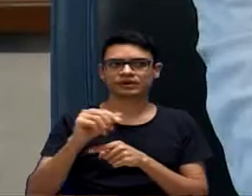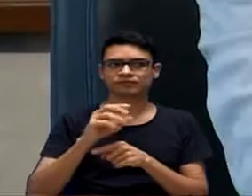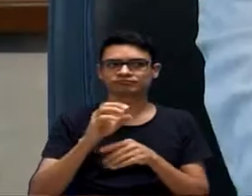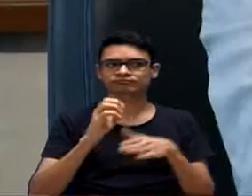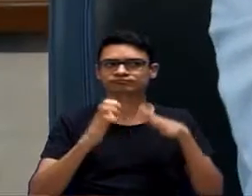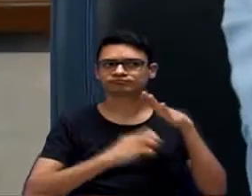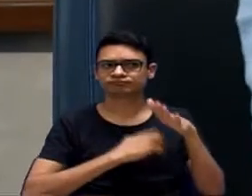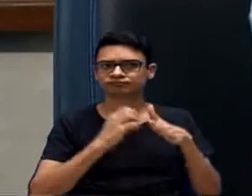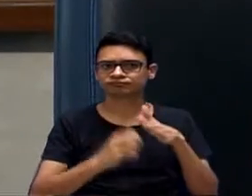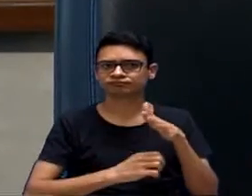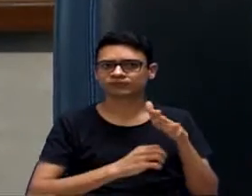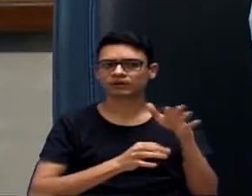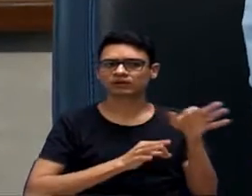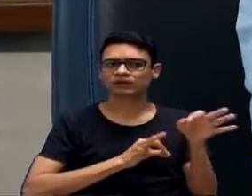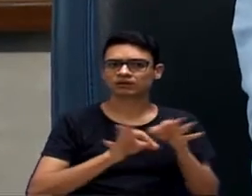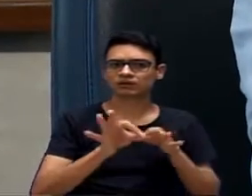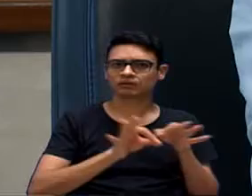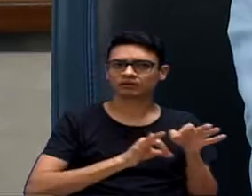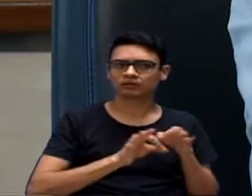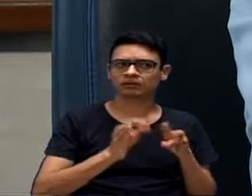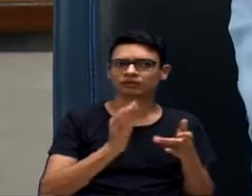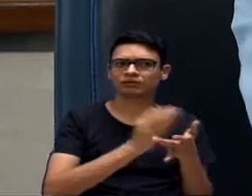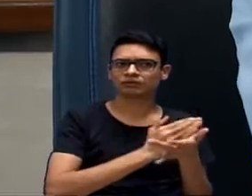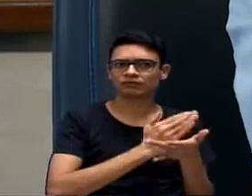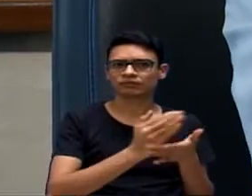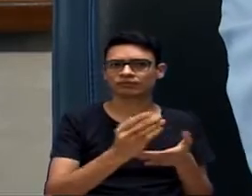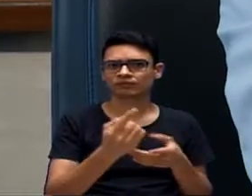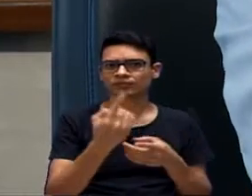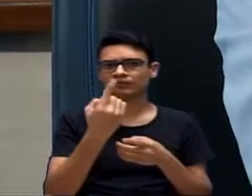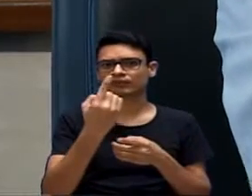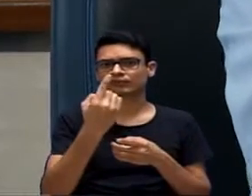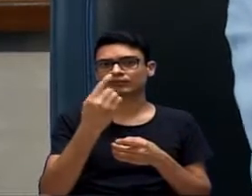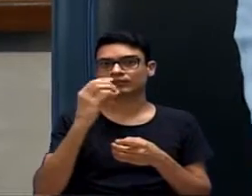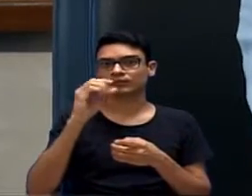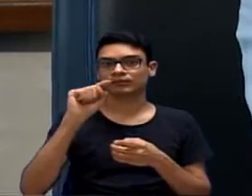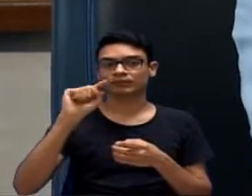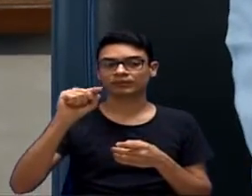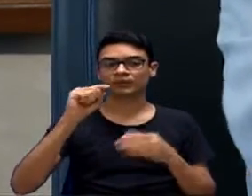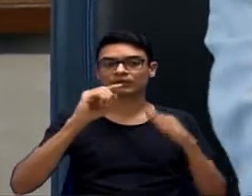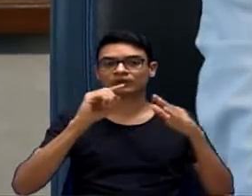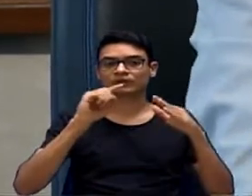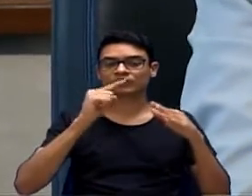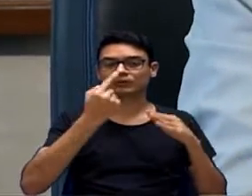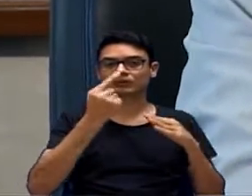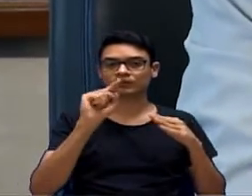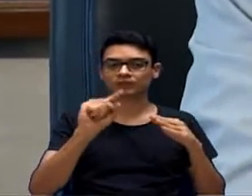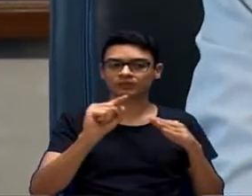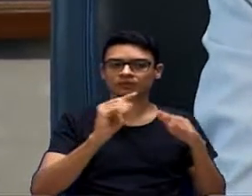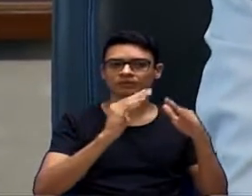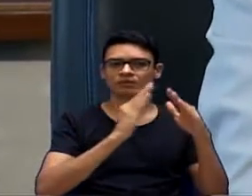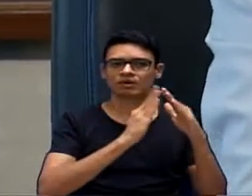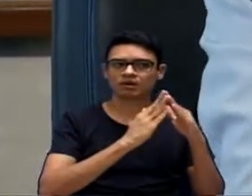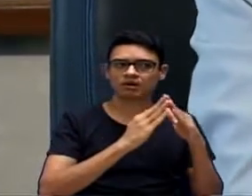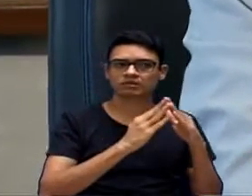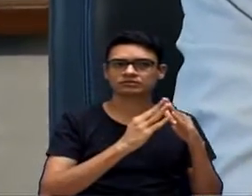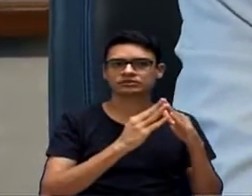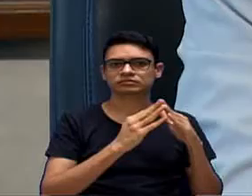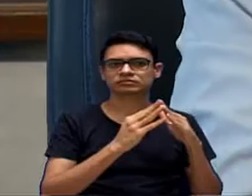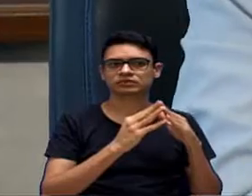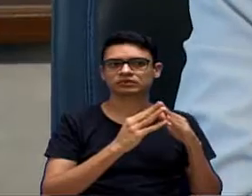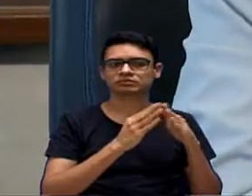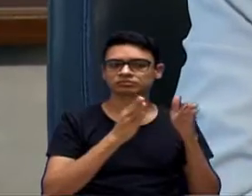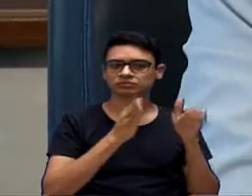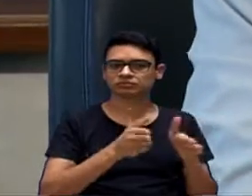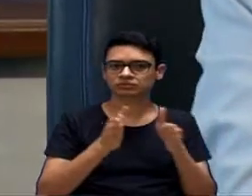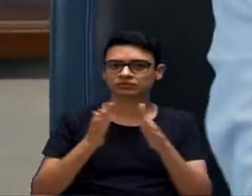até mil, mil casas ou mil lotes, você tem determinados compromissos. então, faço três, faço